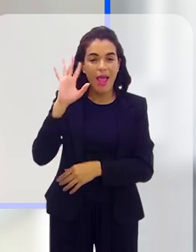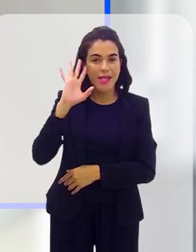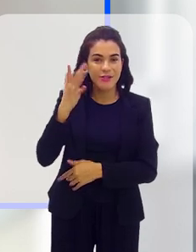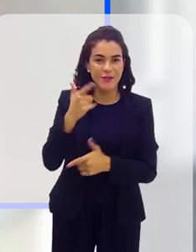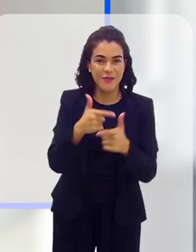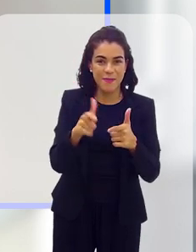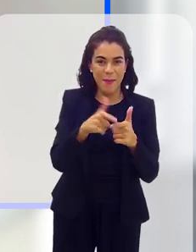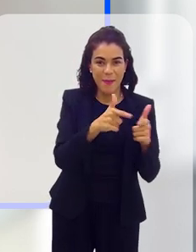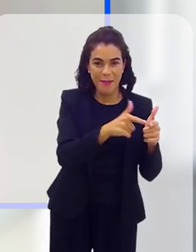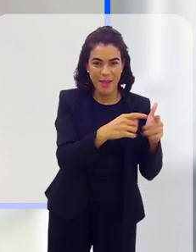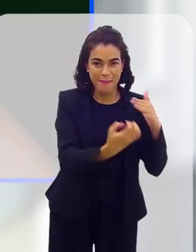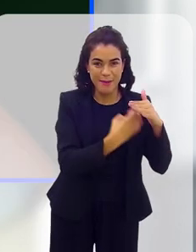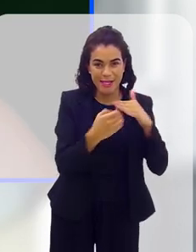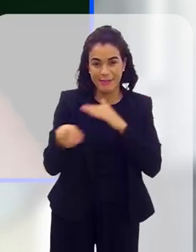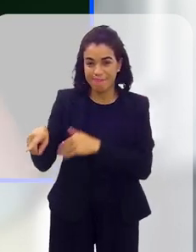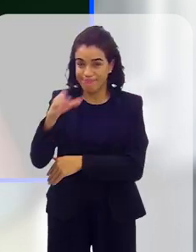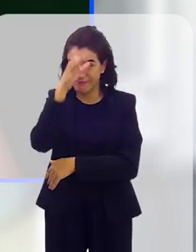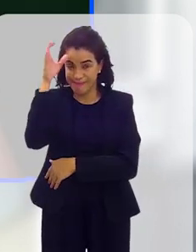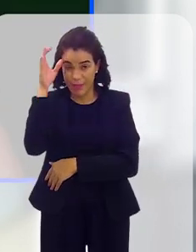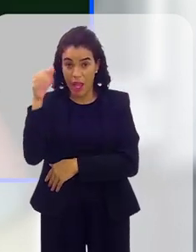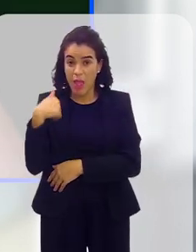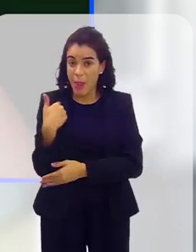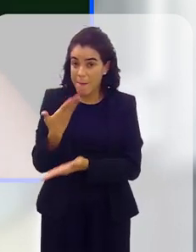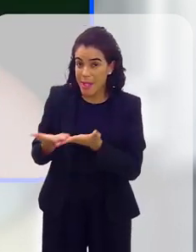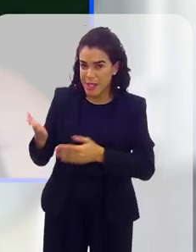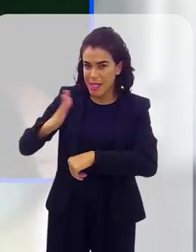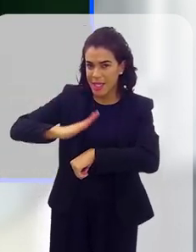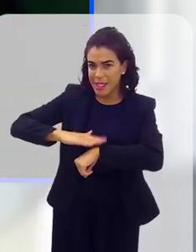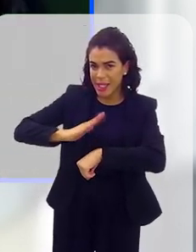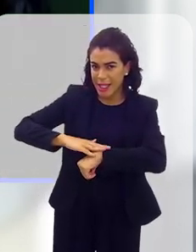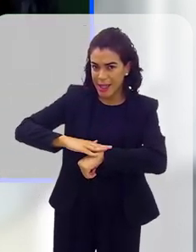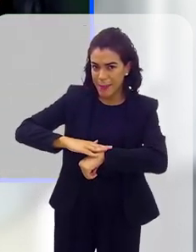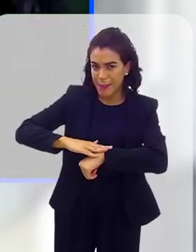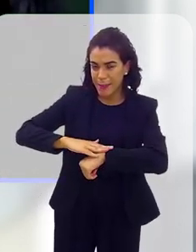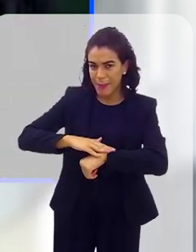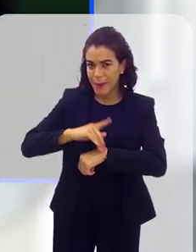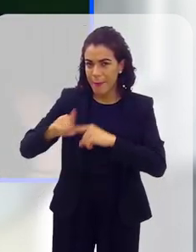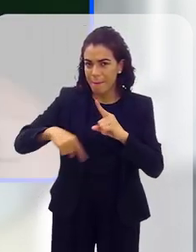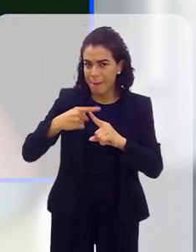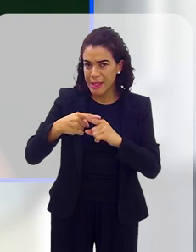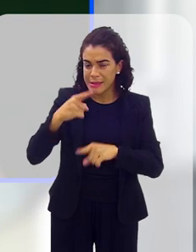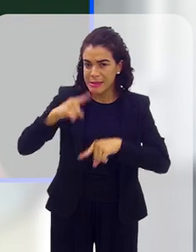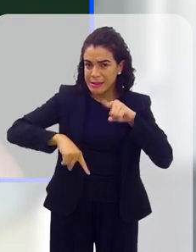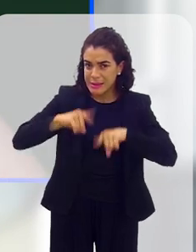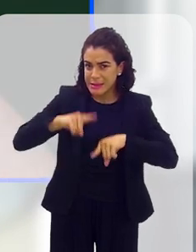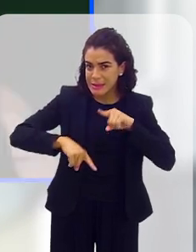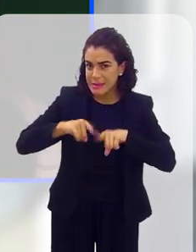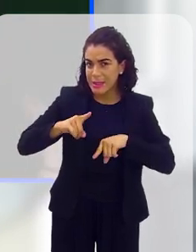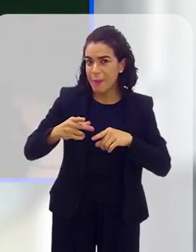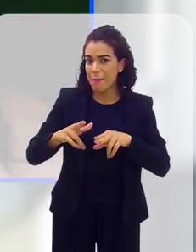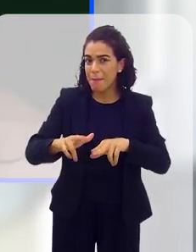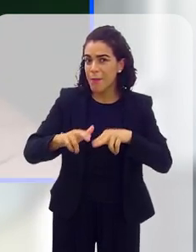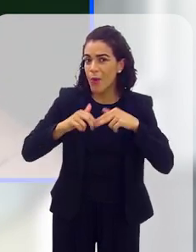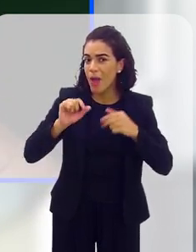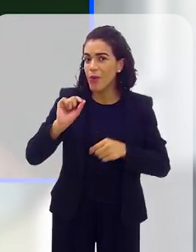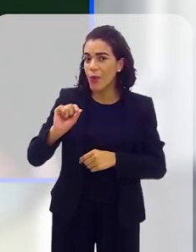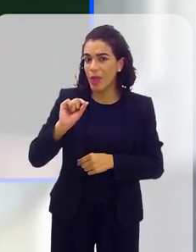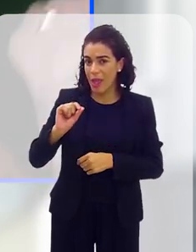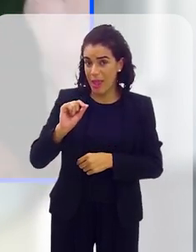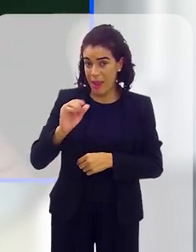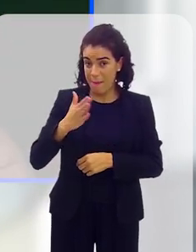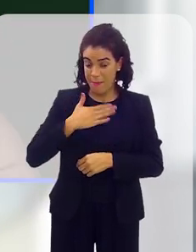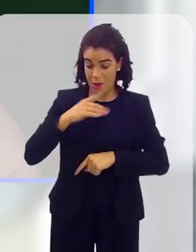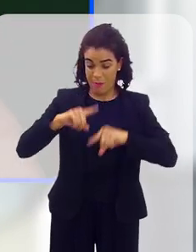um percentual, ou seja, eu ia despender o meu tempo, o meu material, porque eles estavam